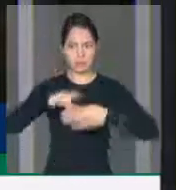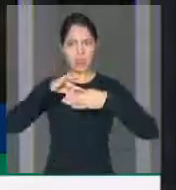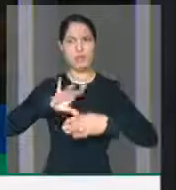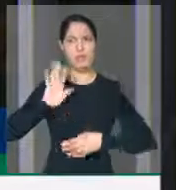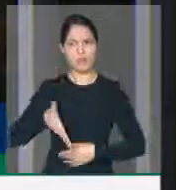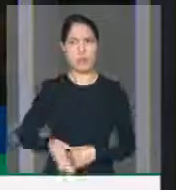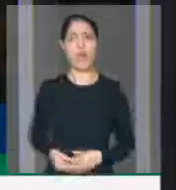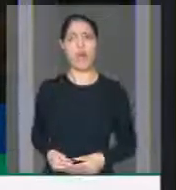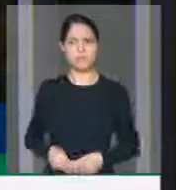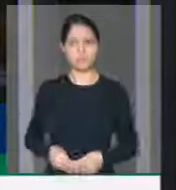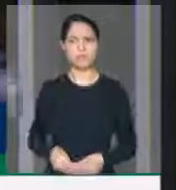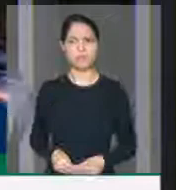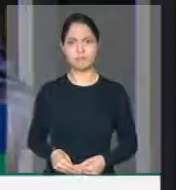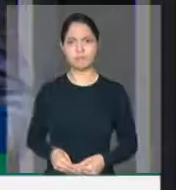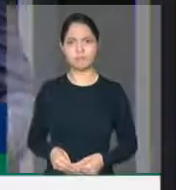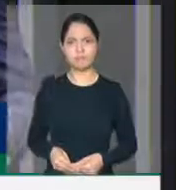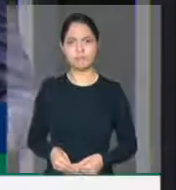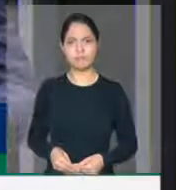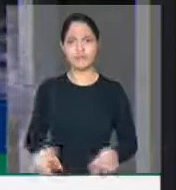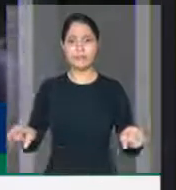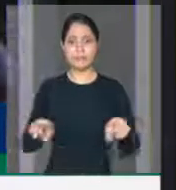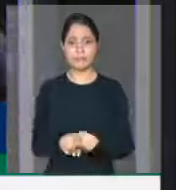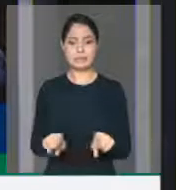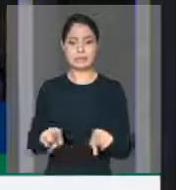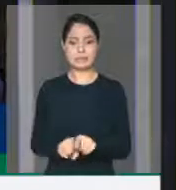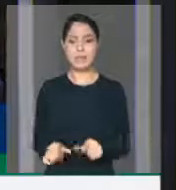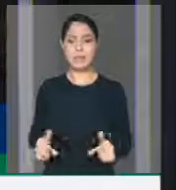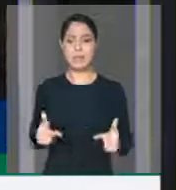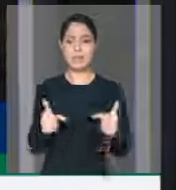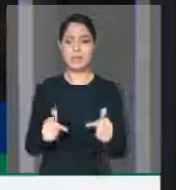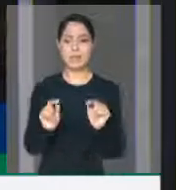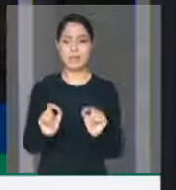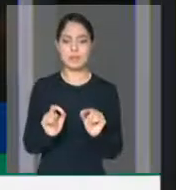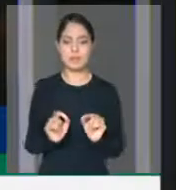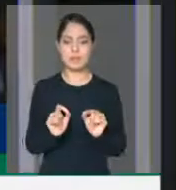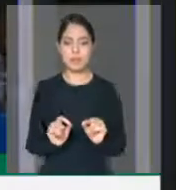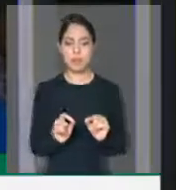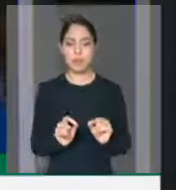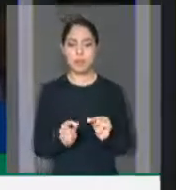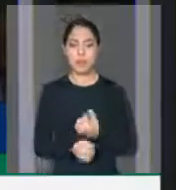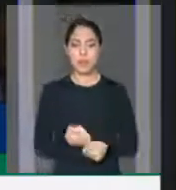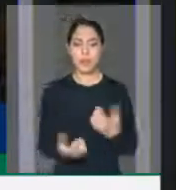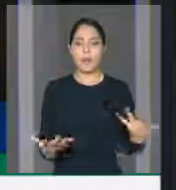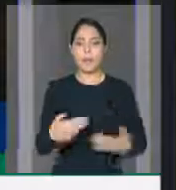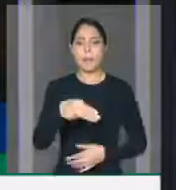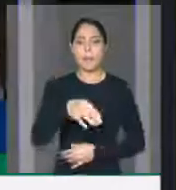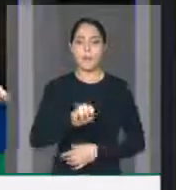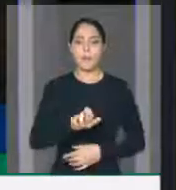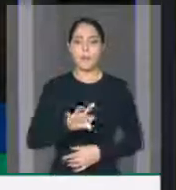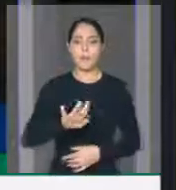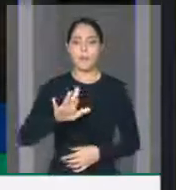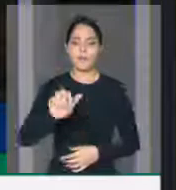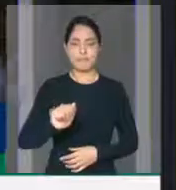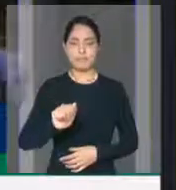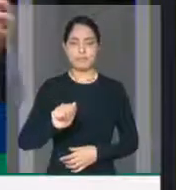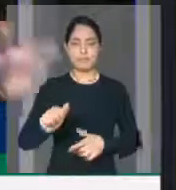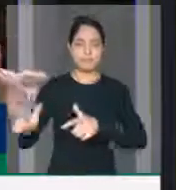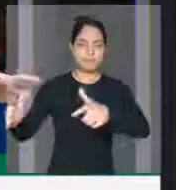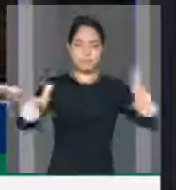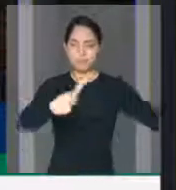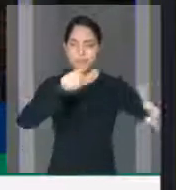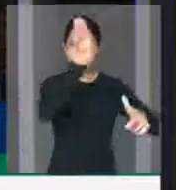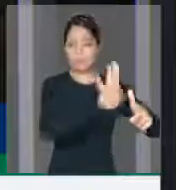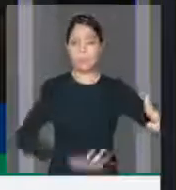equitativa, combate a famosa máfia dos encaminhamentos no Brasil, que em muitos estados está